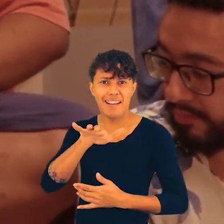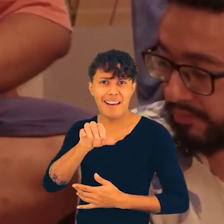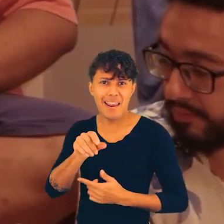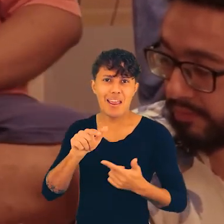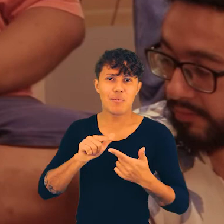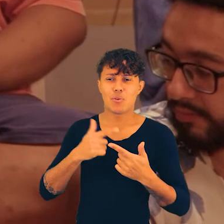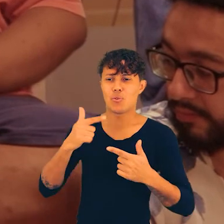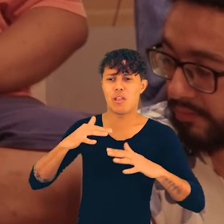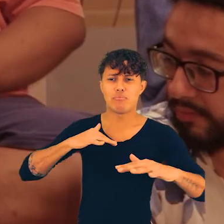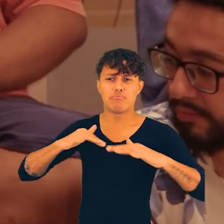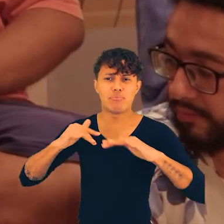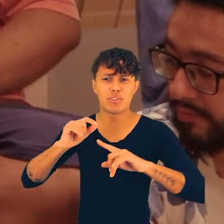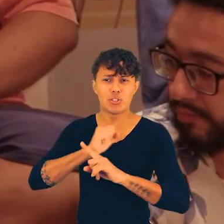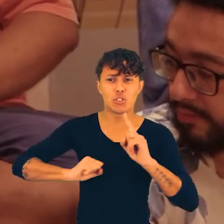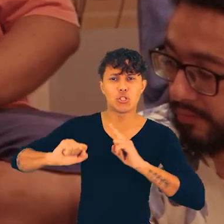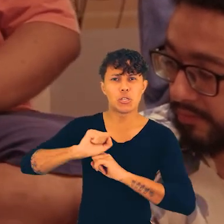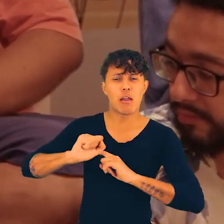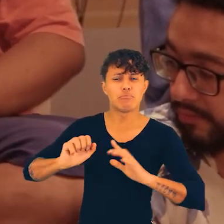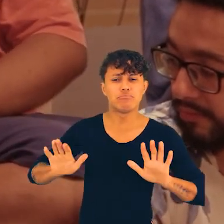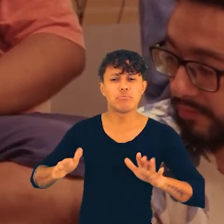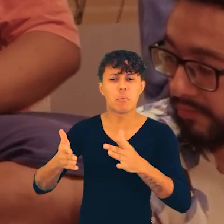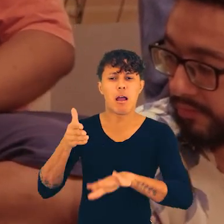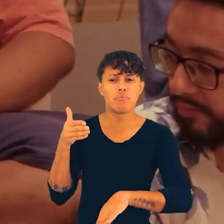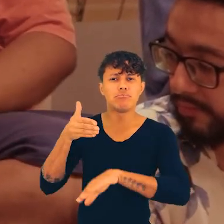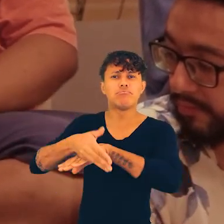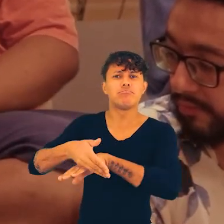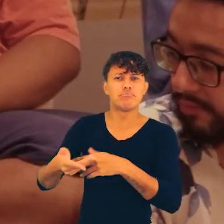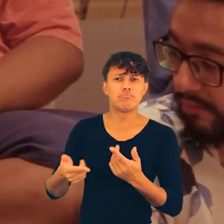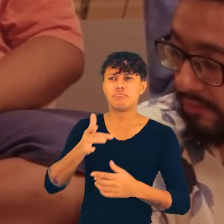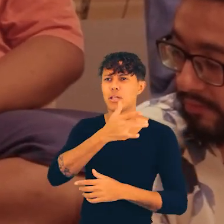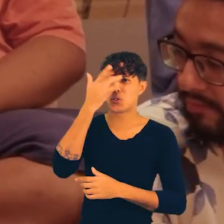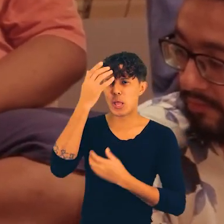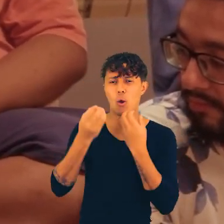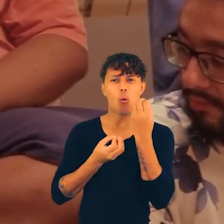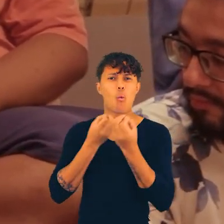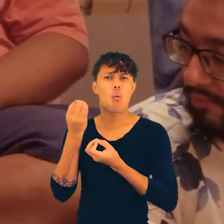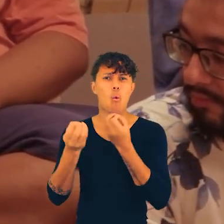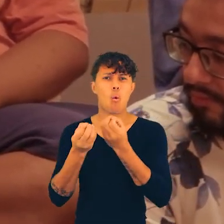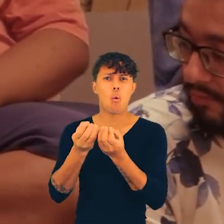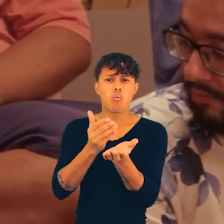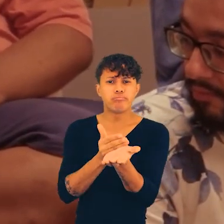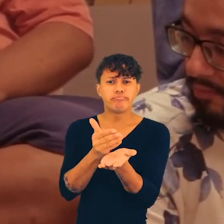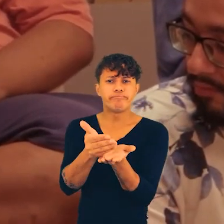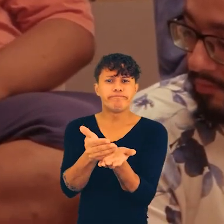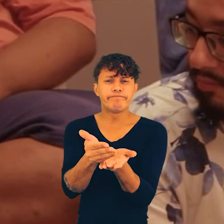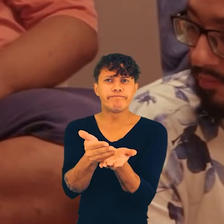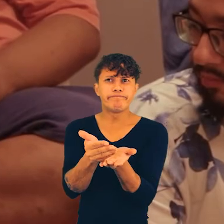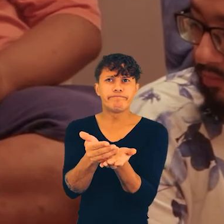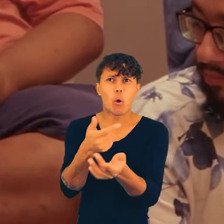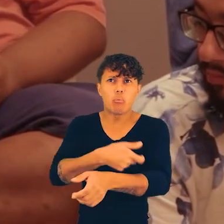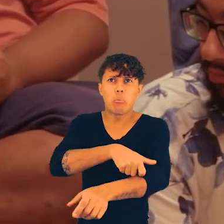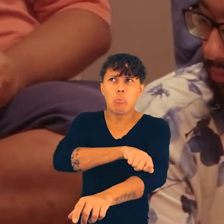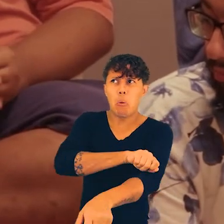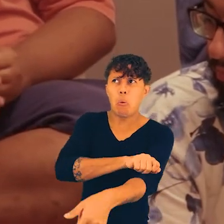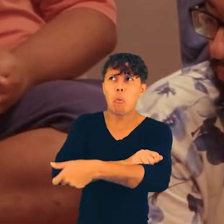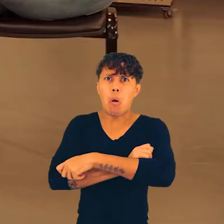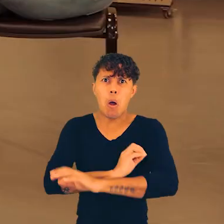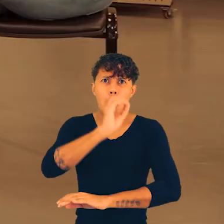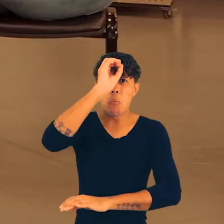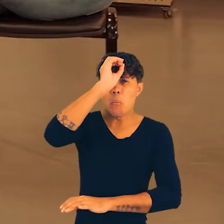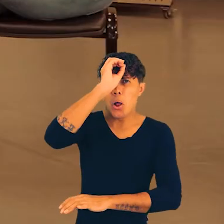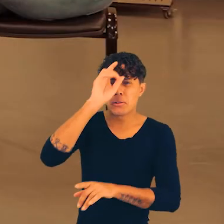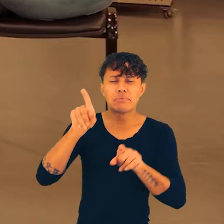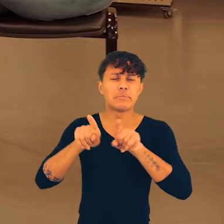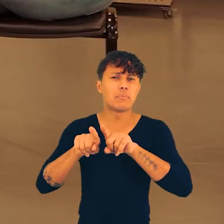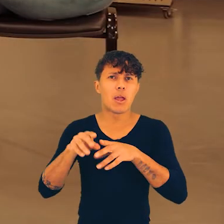na sua escola não tem Grêmio Estudantil, às vezes, no seu bairro não tem um movimento social, né, que você possa ter esse acesso. E muitas pessoas também não sabem como tomar iniciativa,